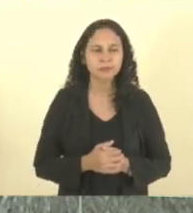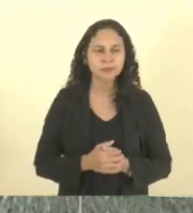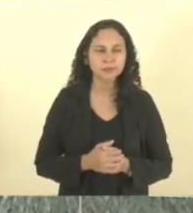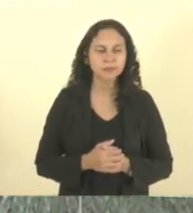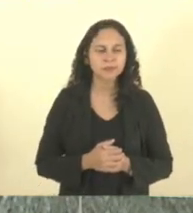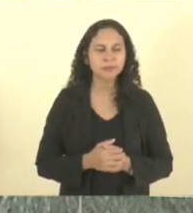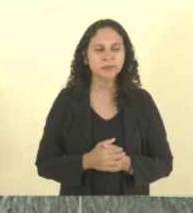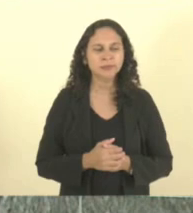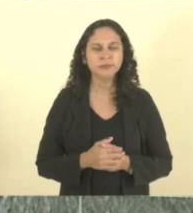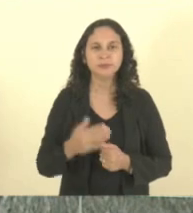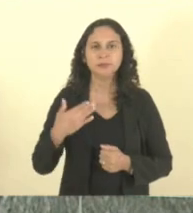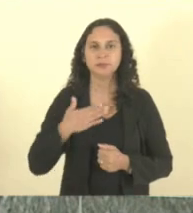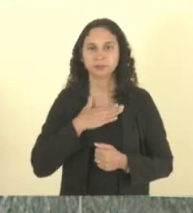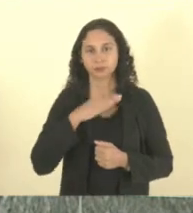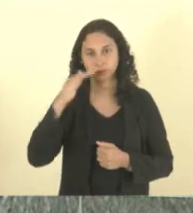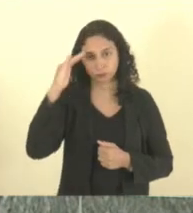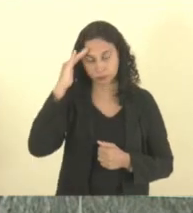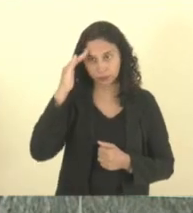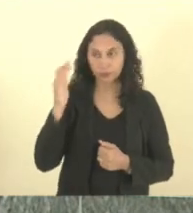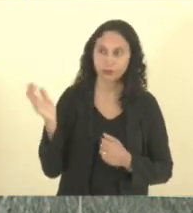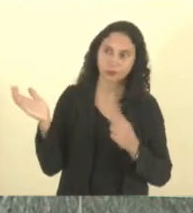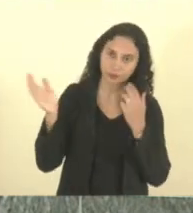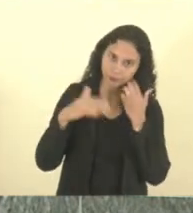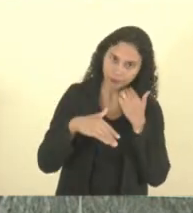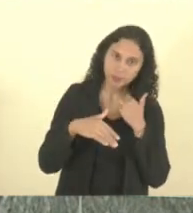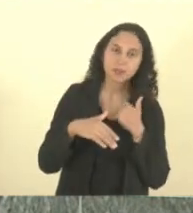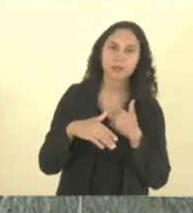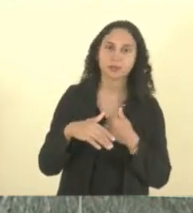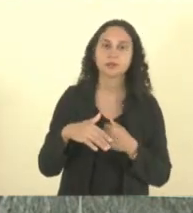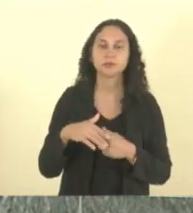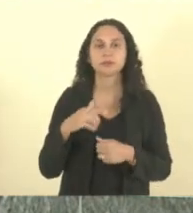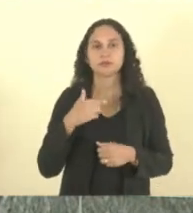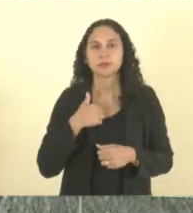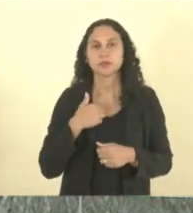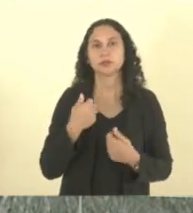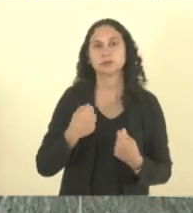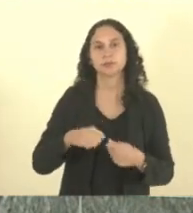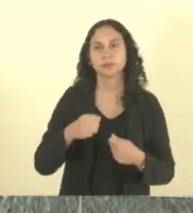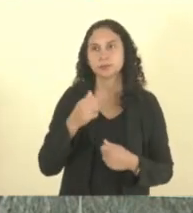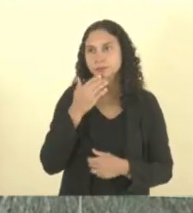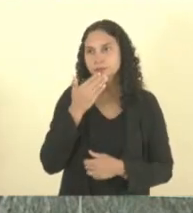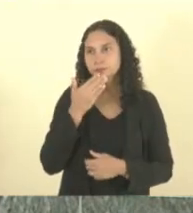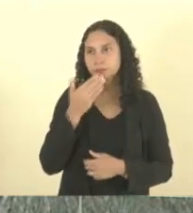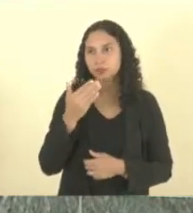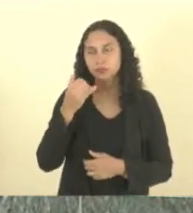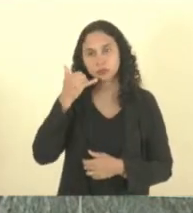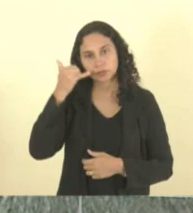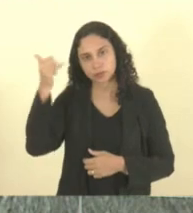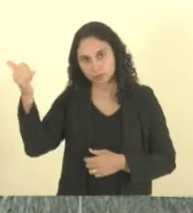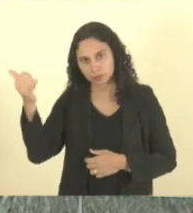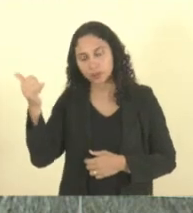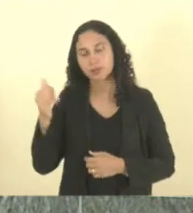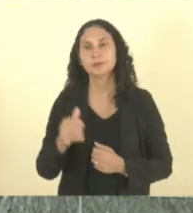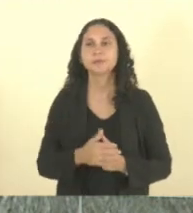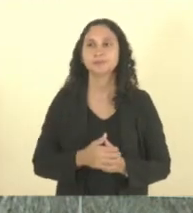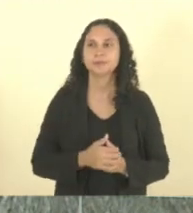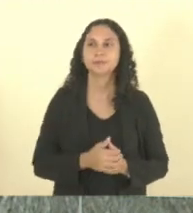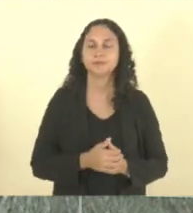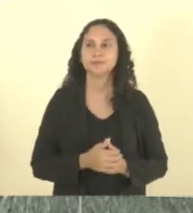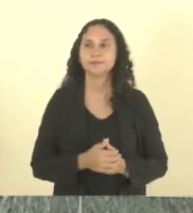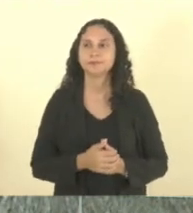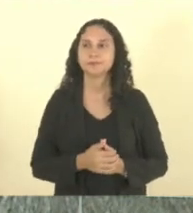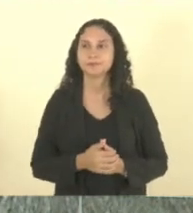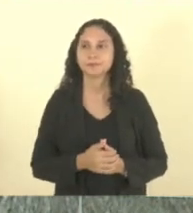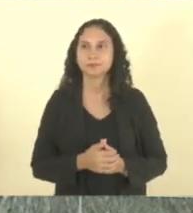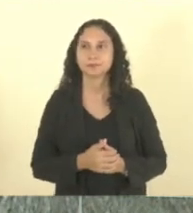Coronel, o Héritor está descendo ainda? Gostaria que, se possível, ligar lá para a assessoria, para ver se já está a caminho. Eu acabei de falar com a assessoria. Está aqui?